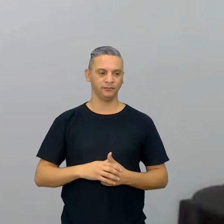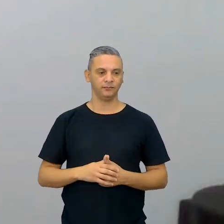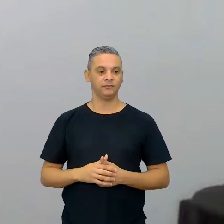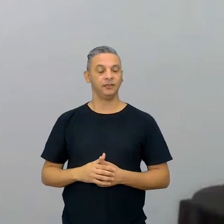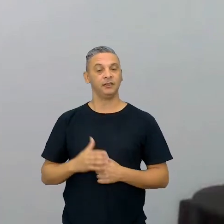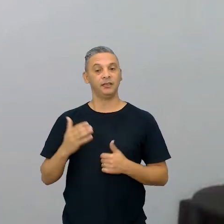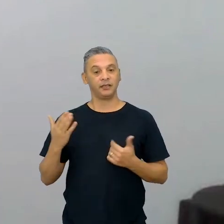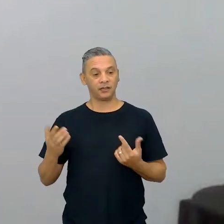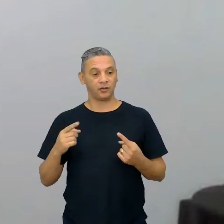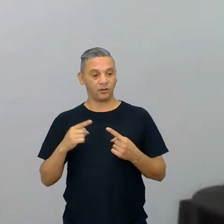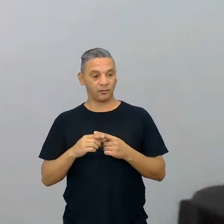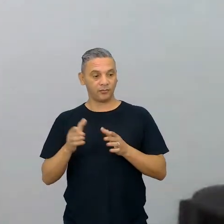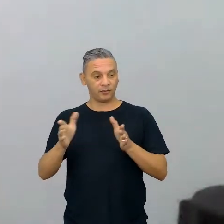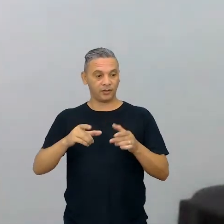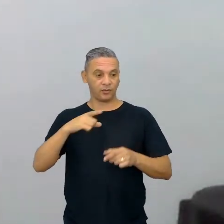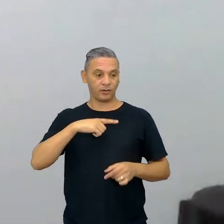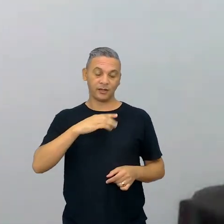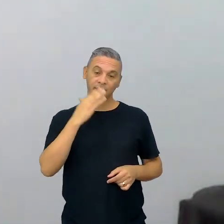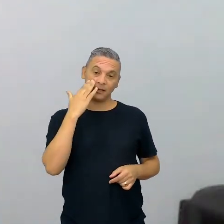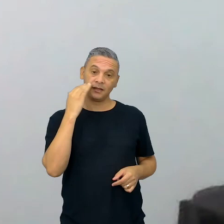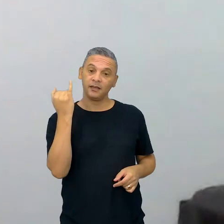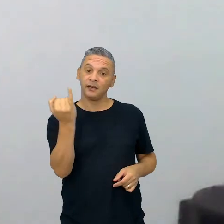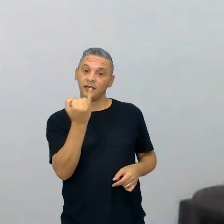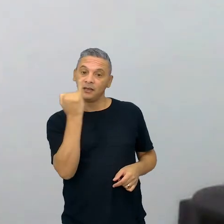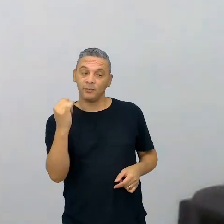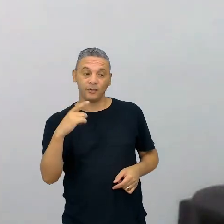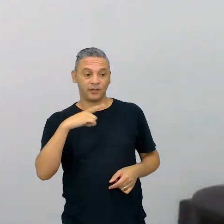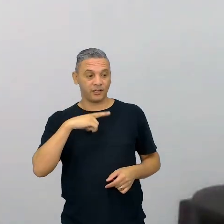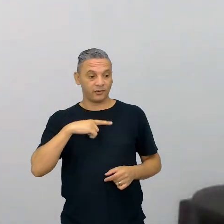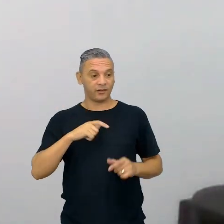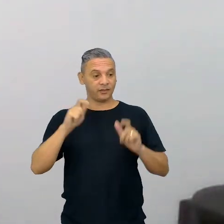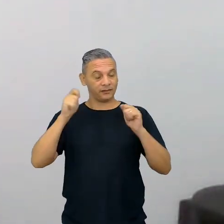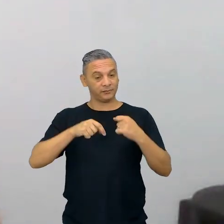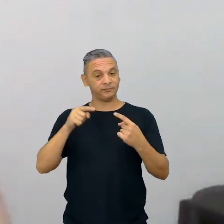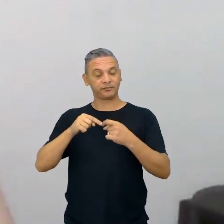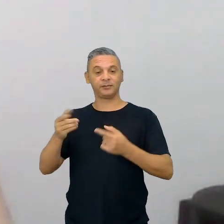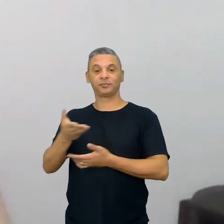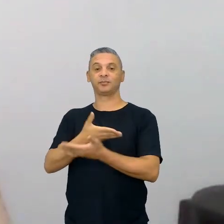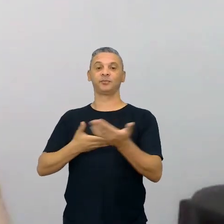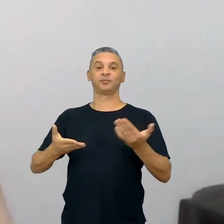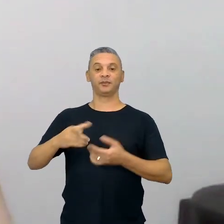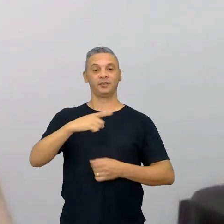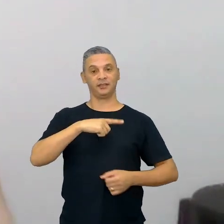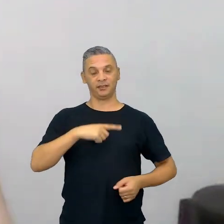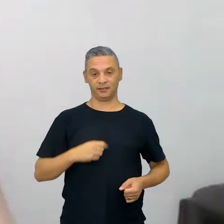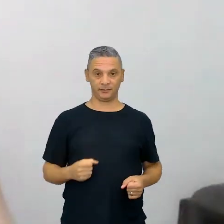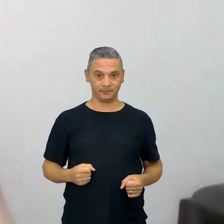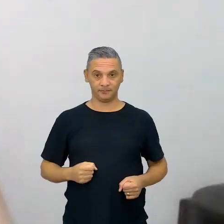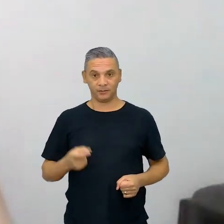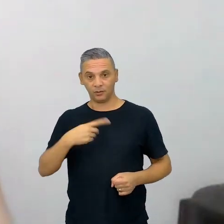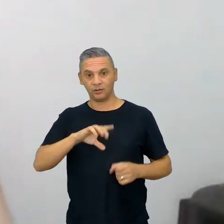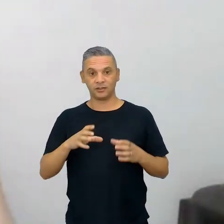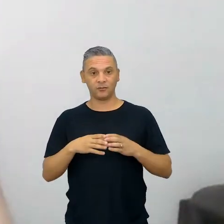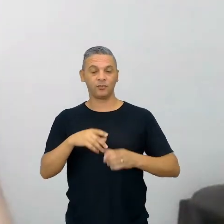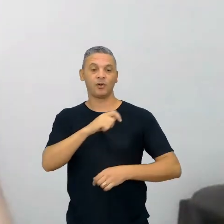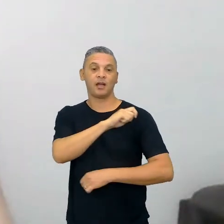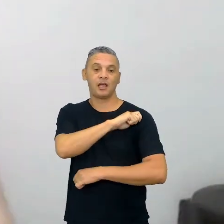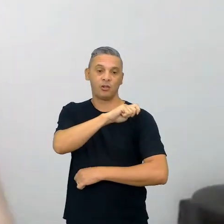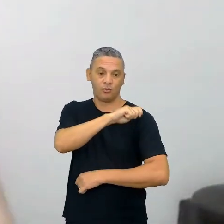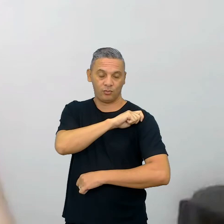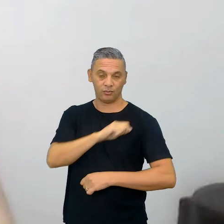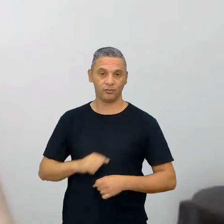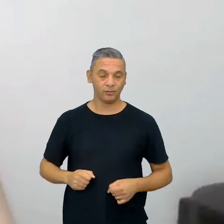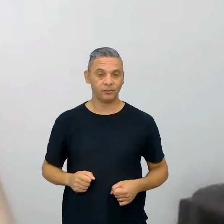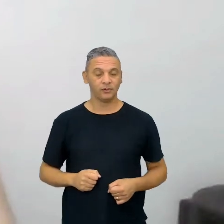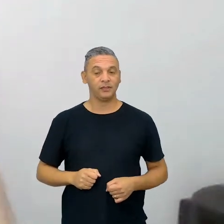Então, esses momentos são importantes de serem desenvolvidos com os nossos estudantes, eu